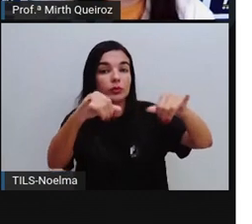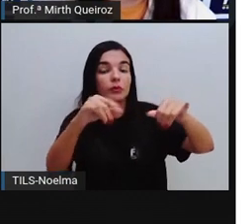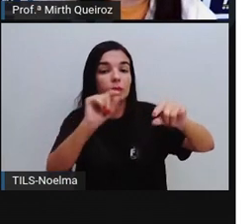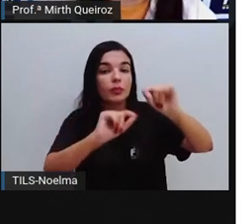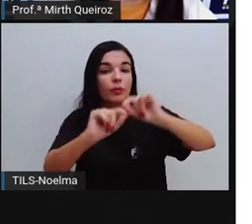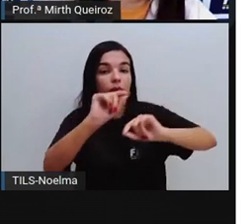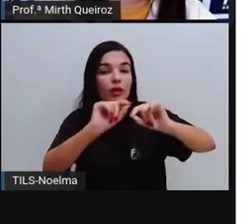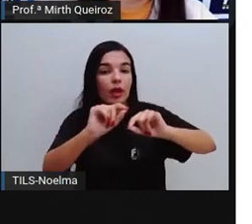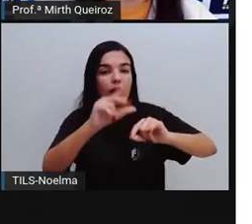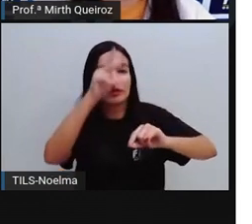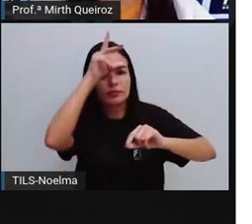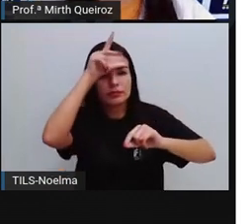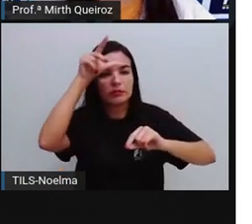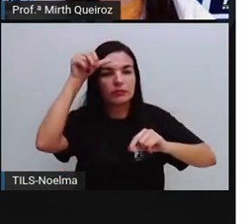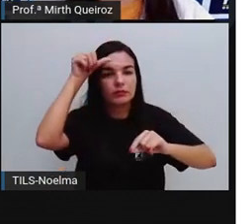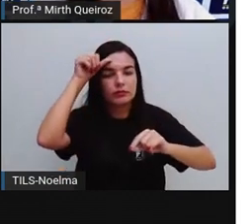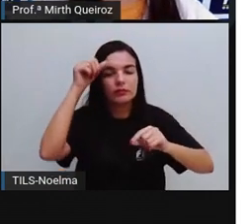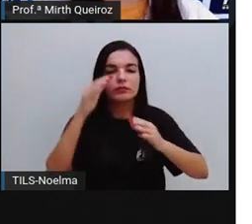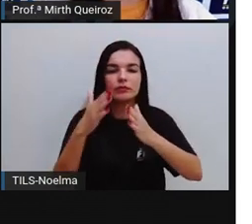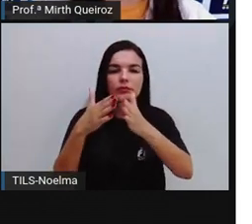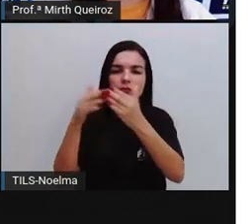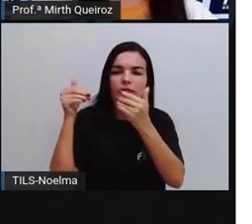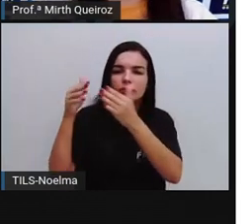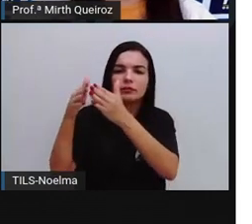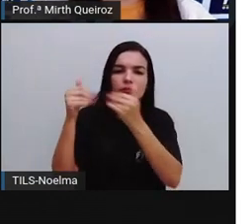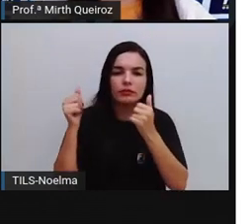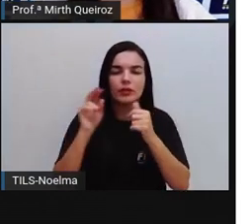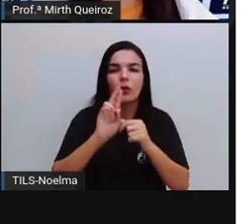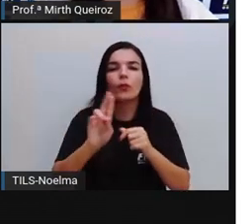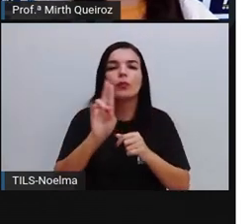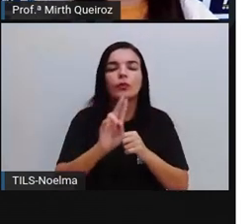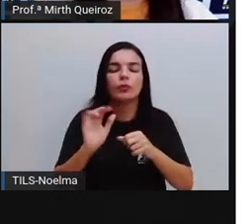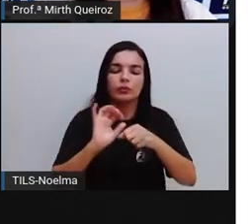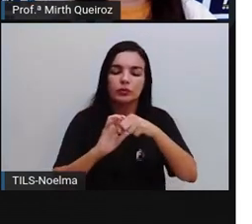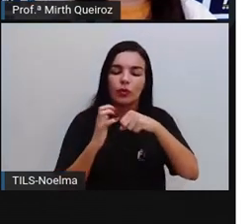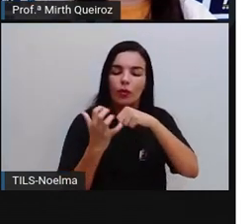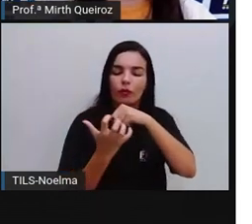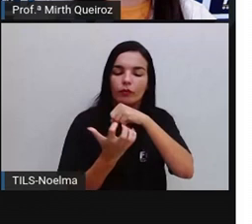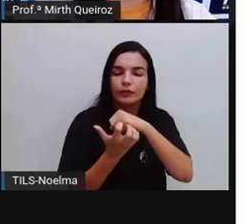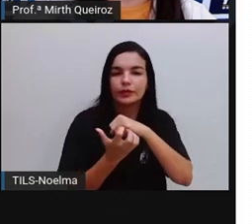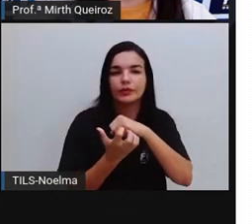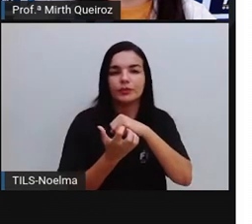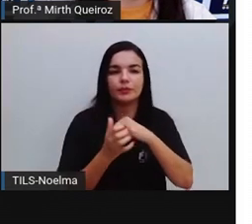certo? É uma campanha. Que é sobre o coronavírus, Covid-19.